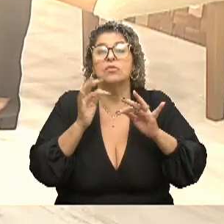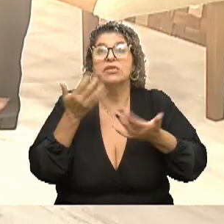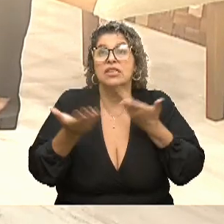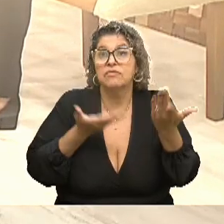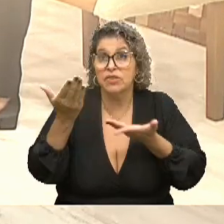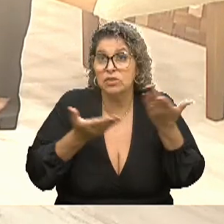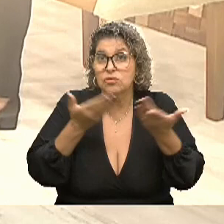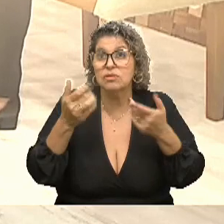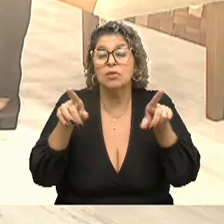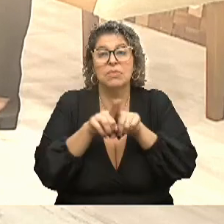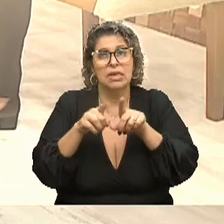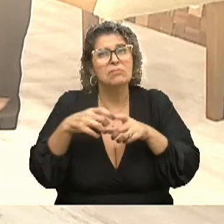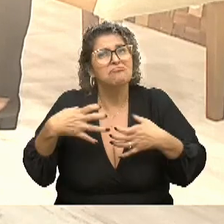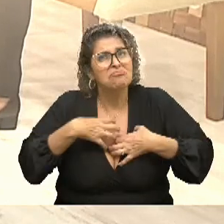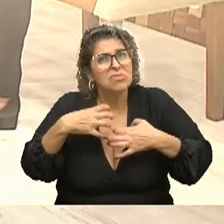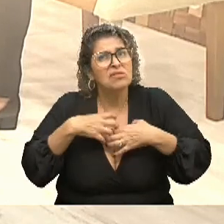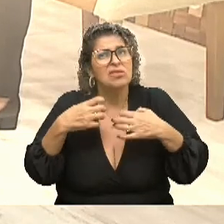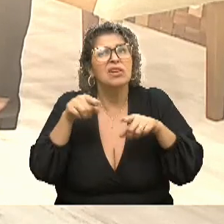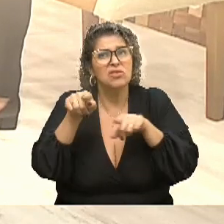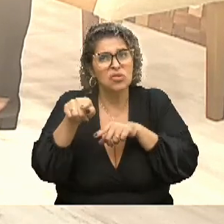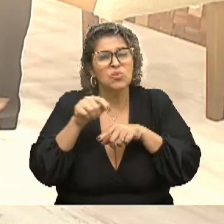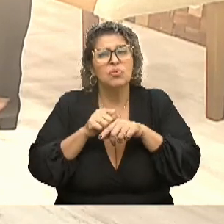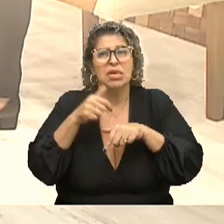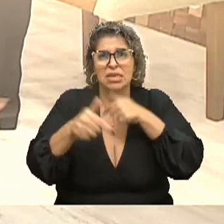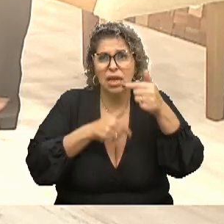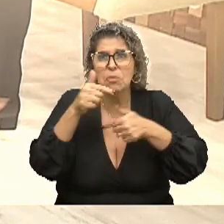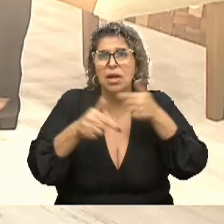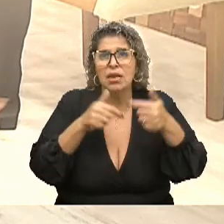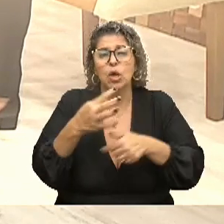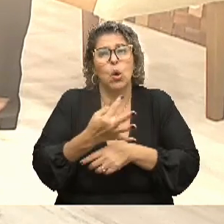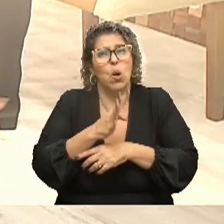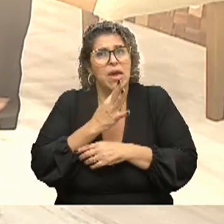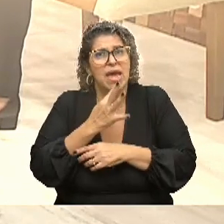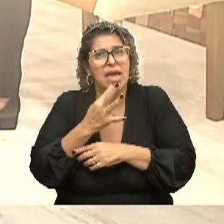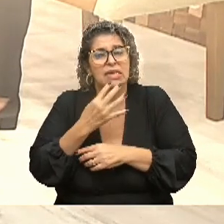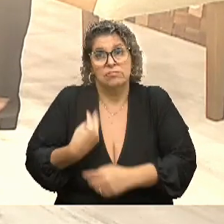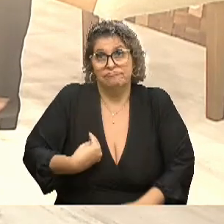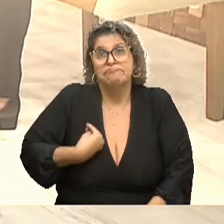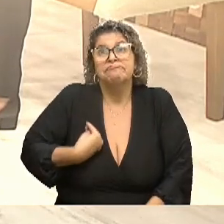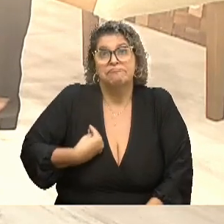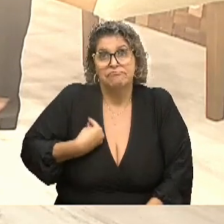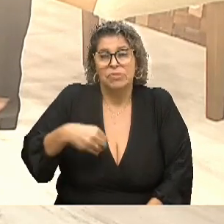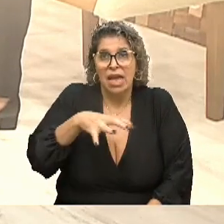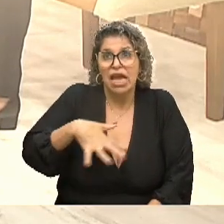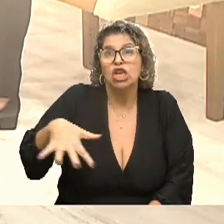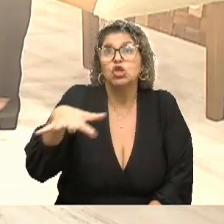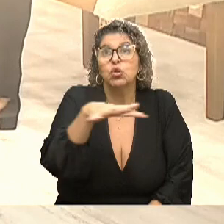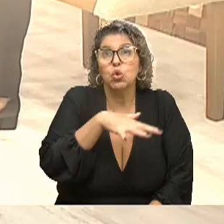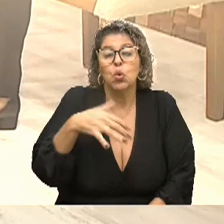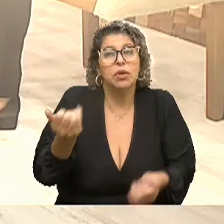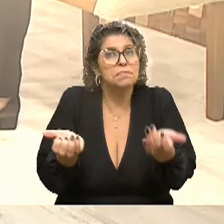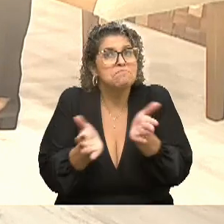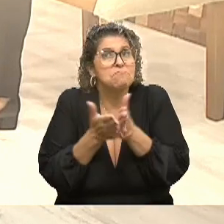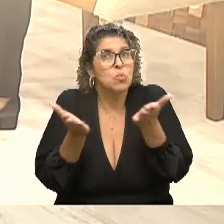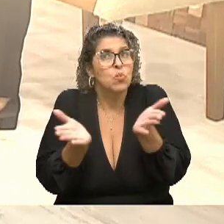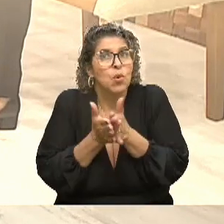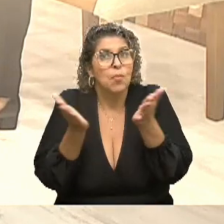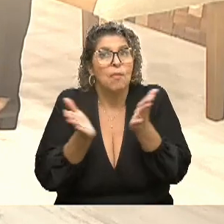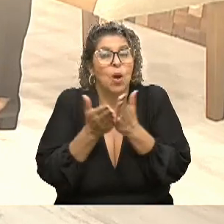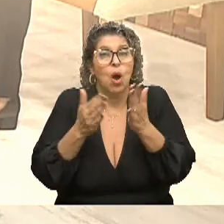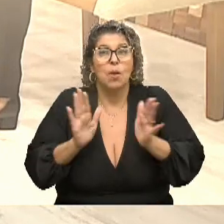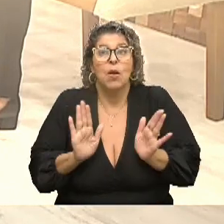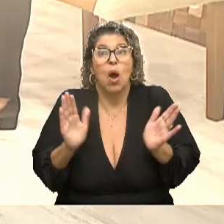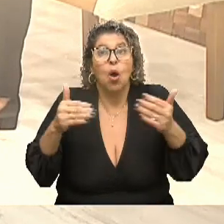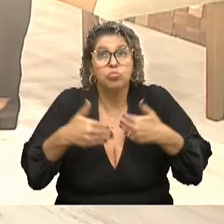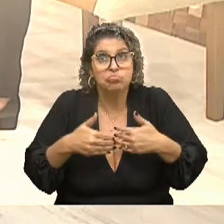também. Tu sente essa carência, como tu que trabalhaste na ponta, e conhece bem a realidade de regiões da cidade muito pobres. A questão do